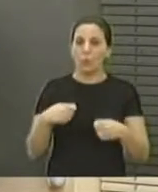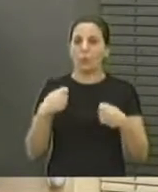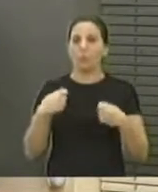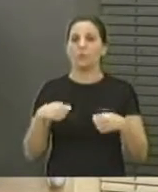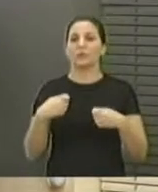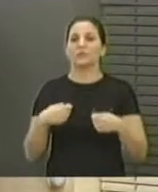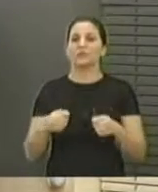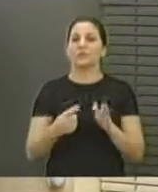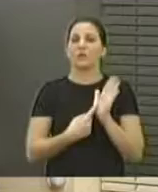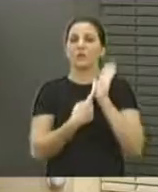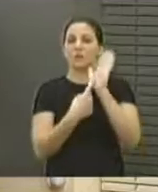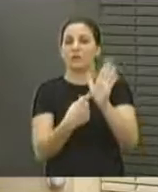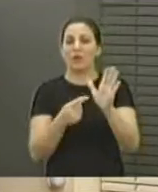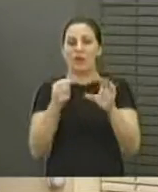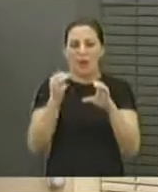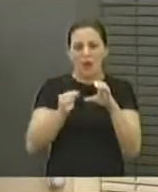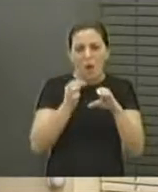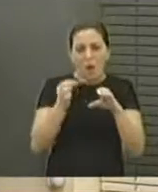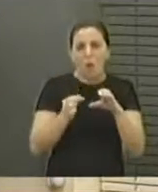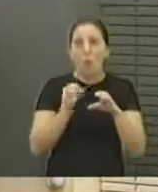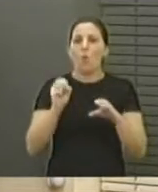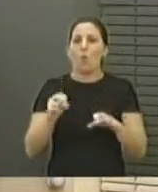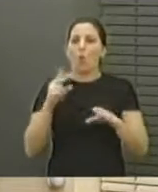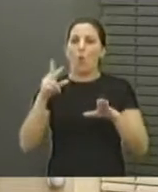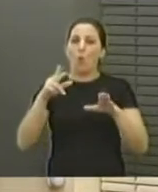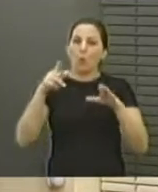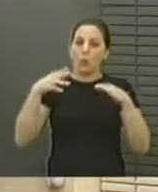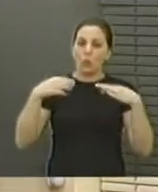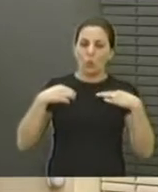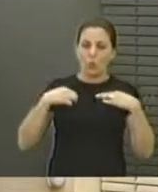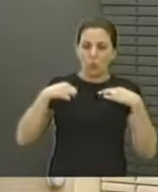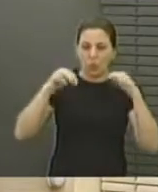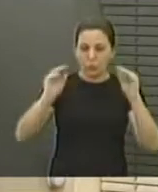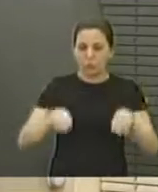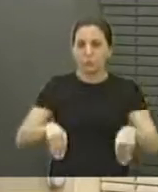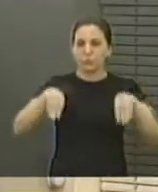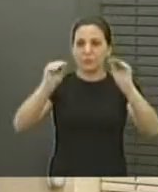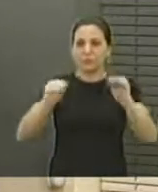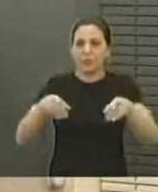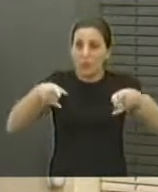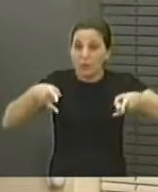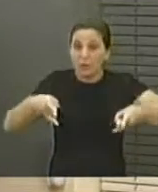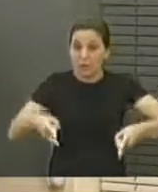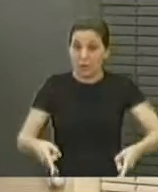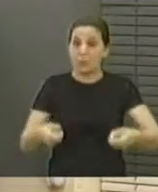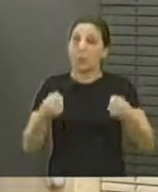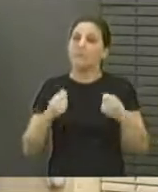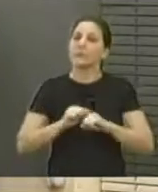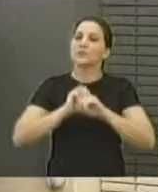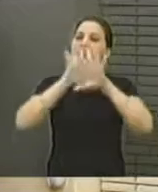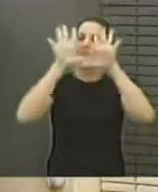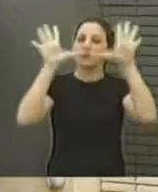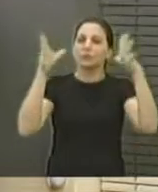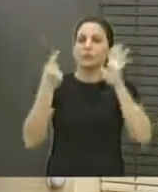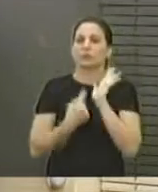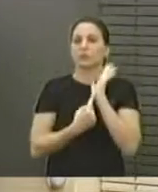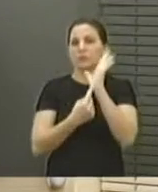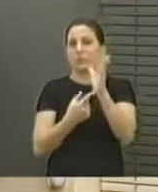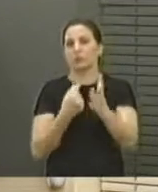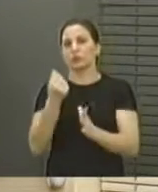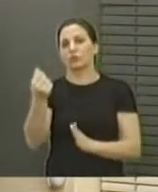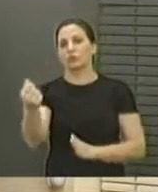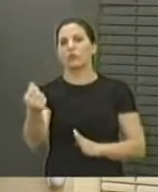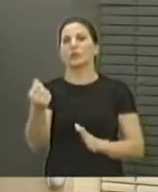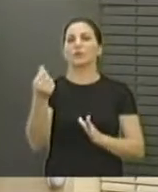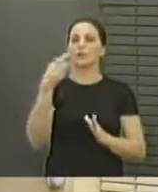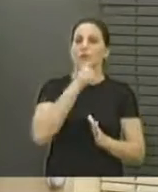pagou, como que ela pagou, aonde ela comprou, é a forma que tem que ser dita. É isso que tem que dizer, tem que ter a transparência do dinheiro público,